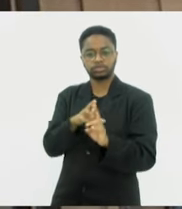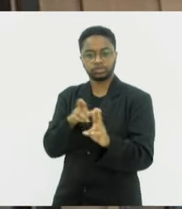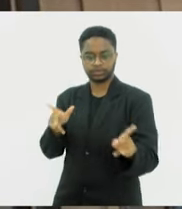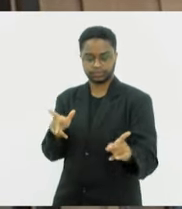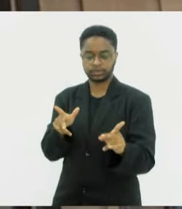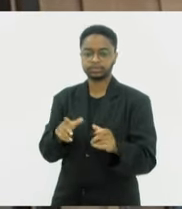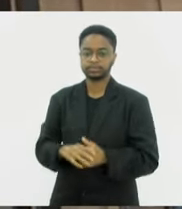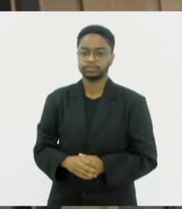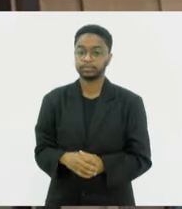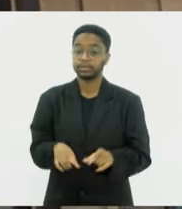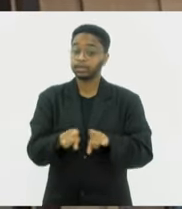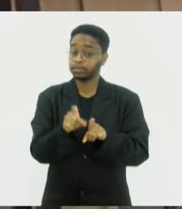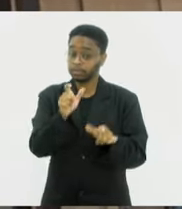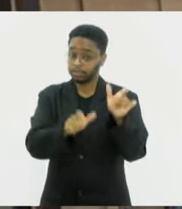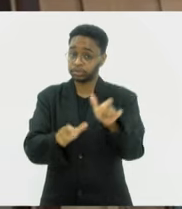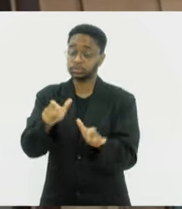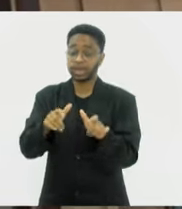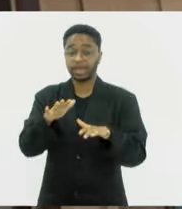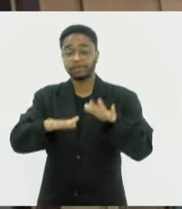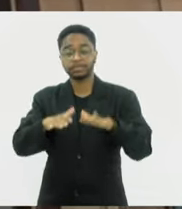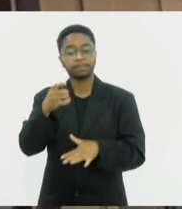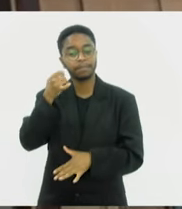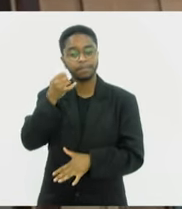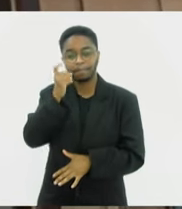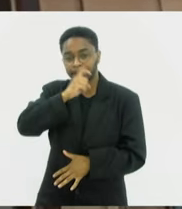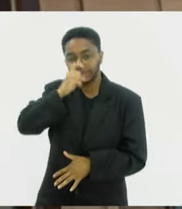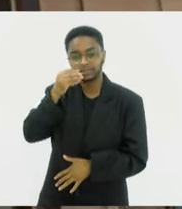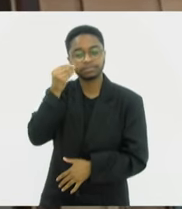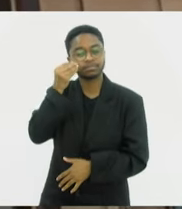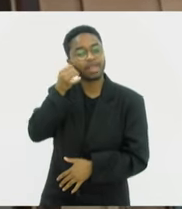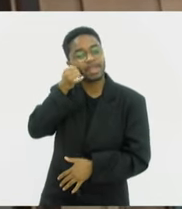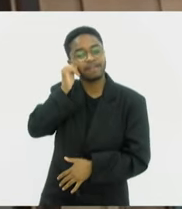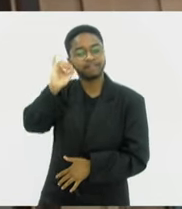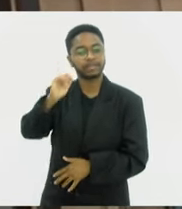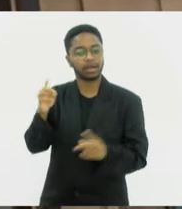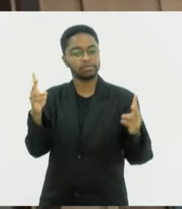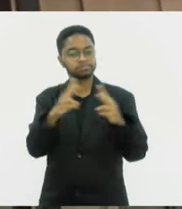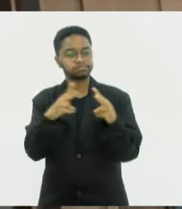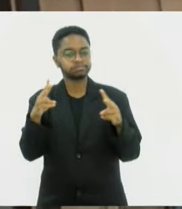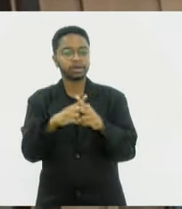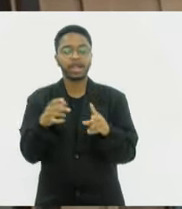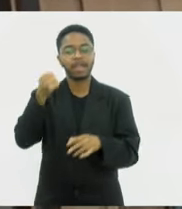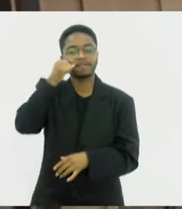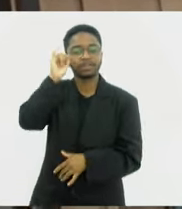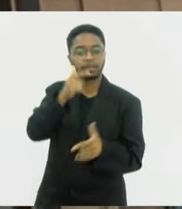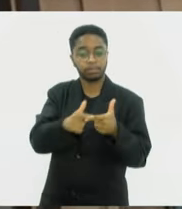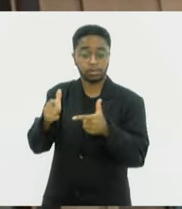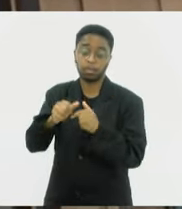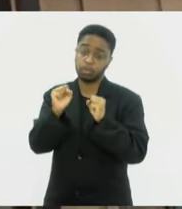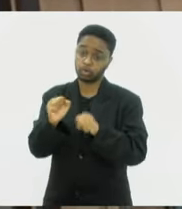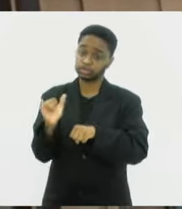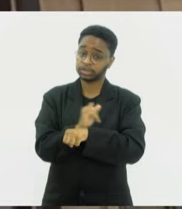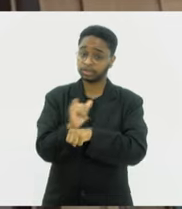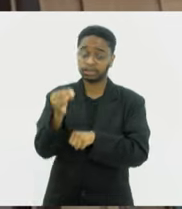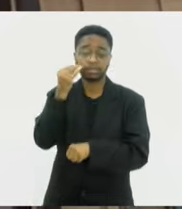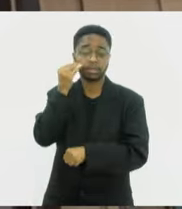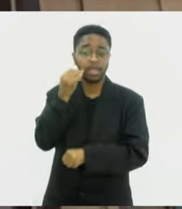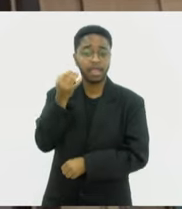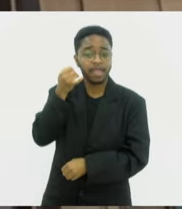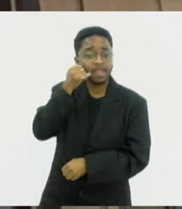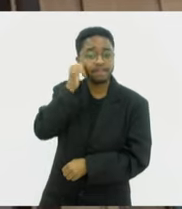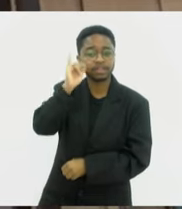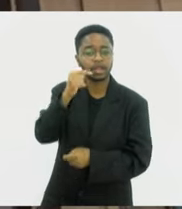Muitas pessoas também podem mentir para evitar conflito. A mentira pode ser usada como uma estratégia para evitar conflitos,